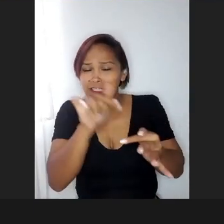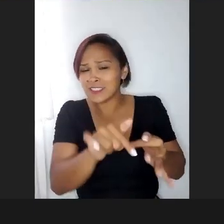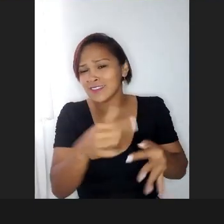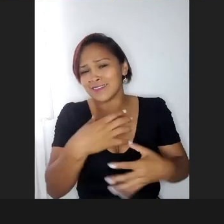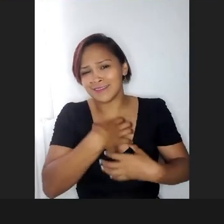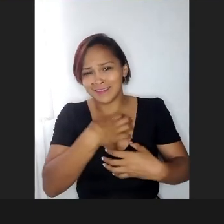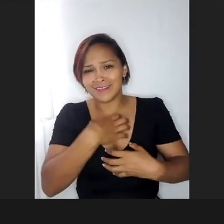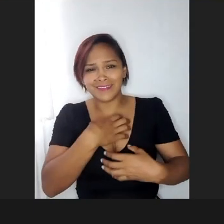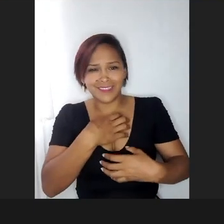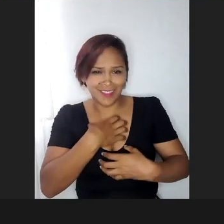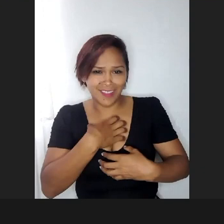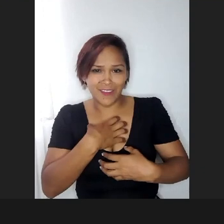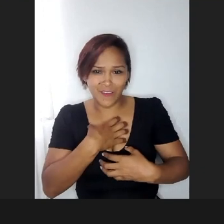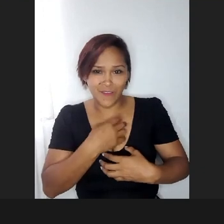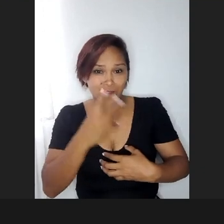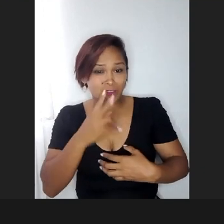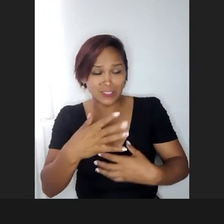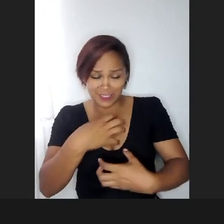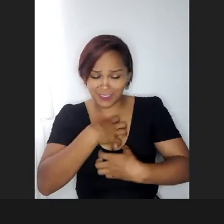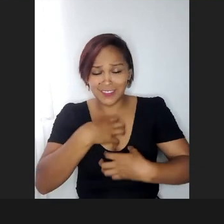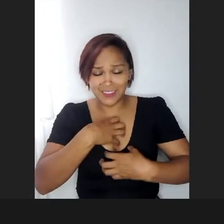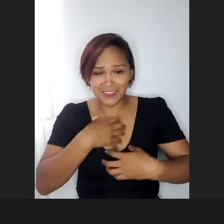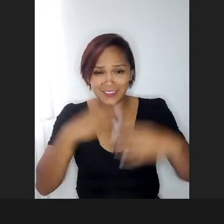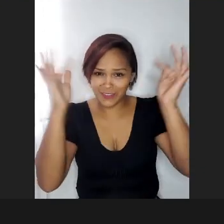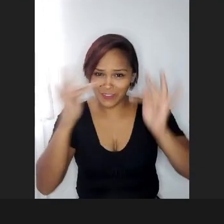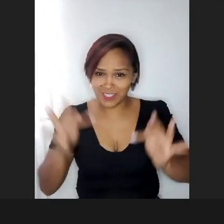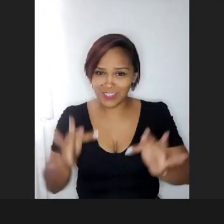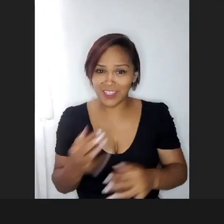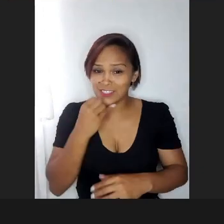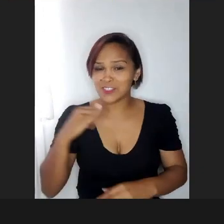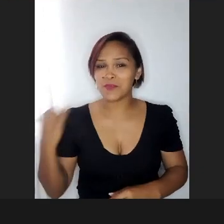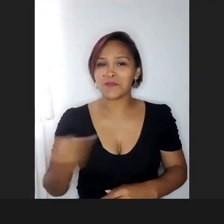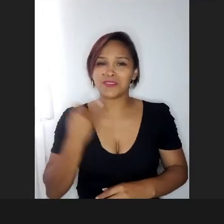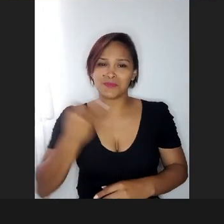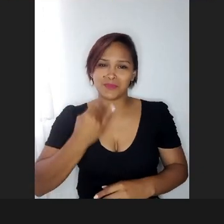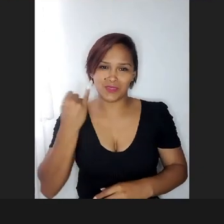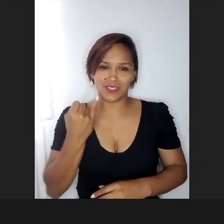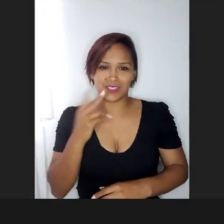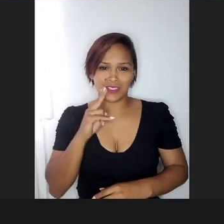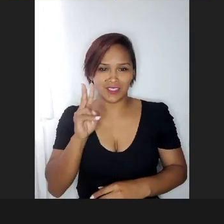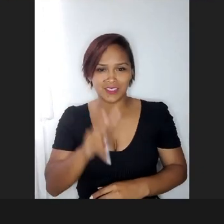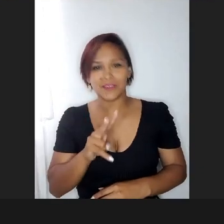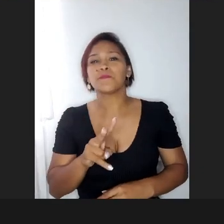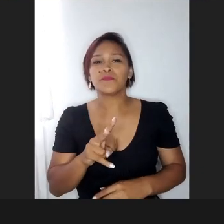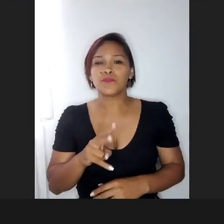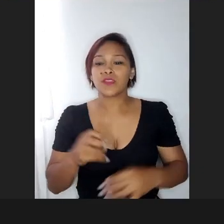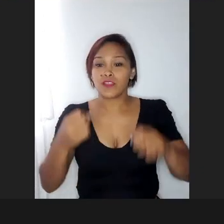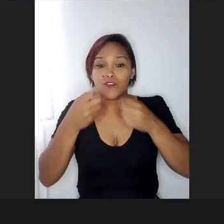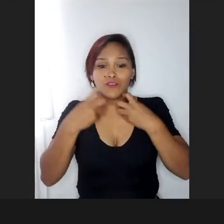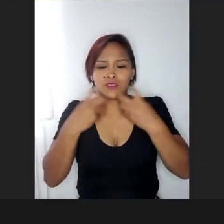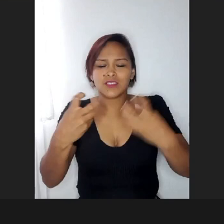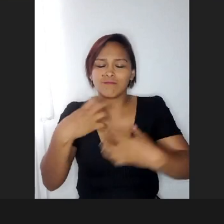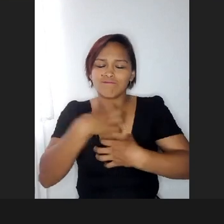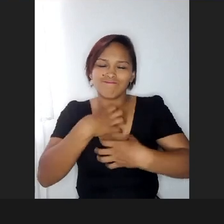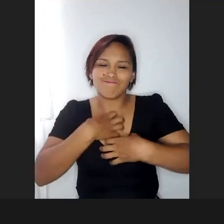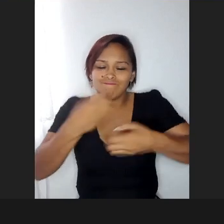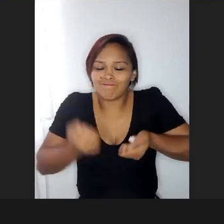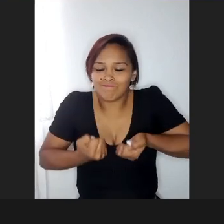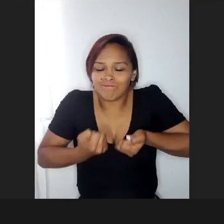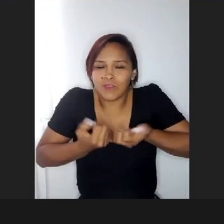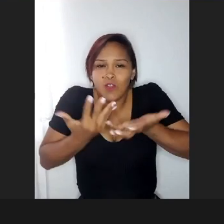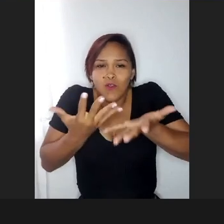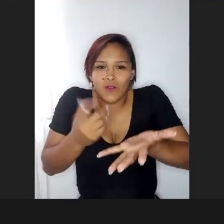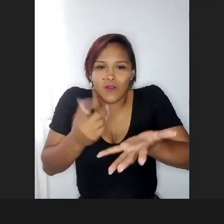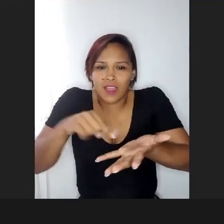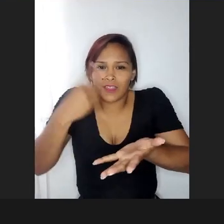genuíno, você sentiu isso, isso é o mais importante, né? E você colocou, você expressou o seu sentimento. Eu depois ainda